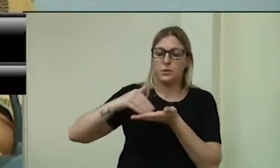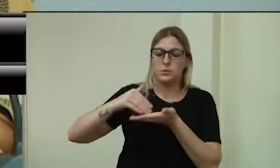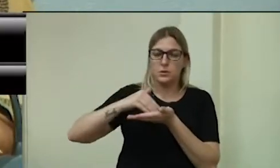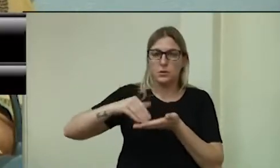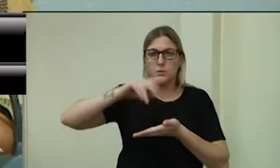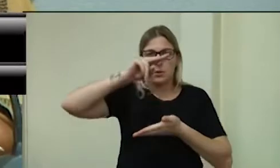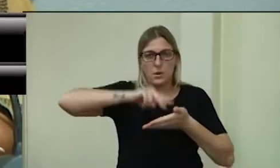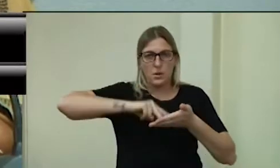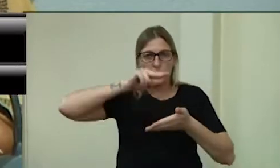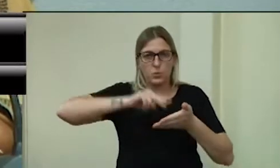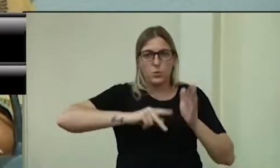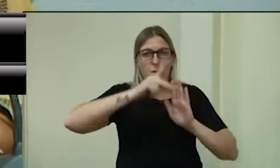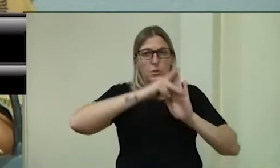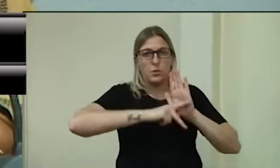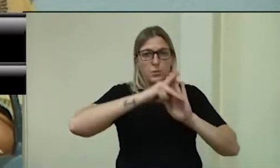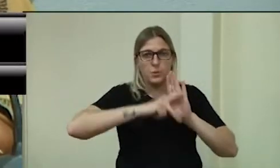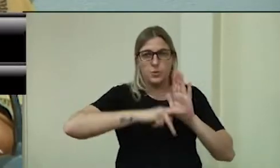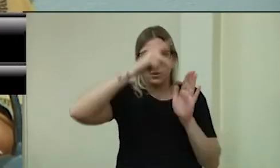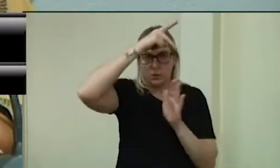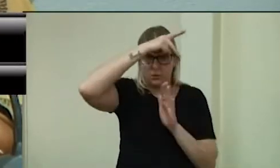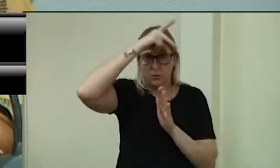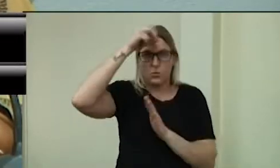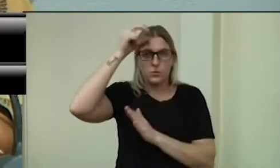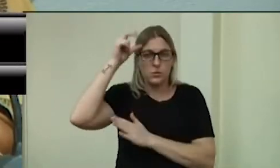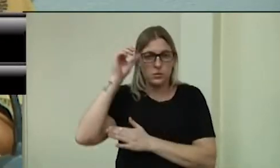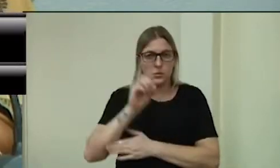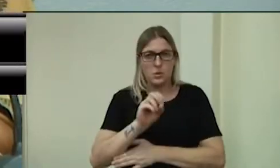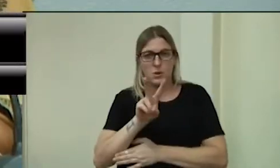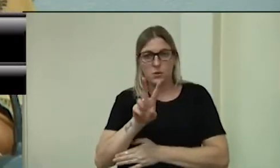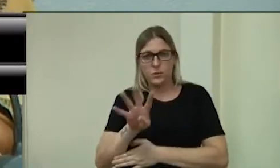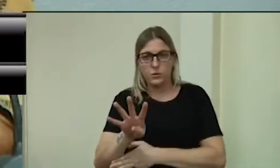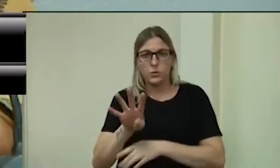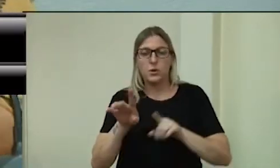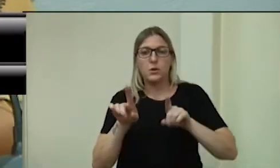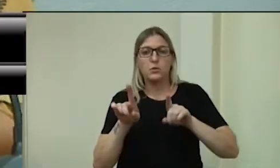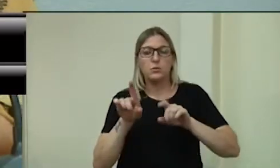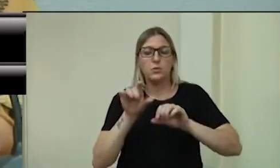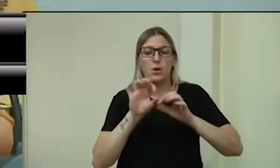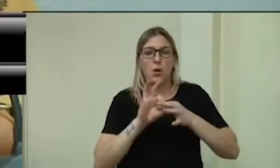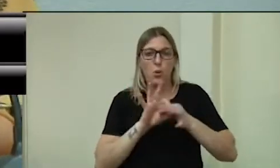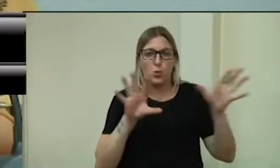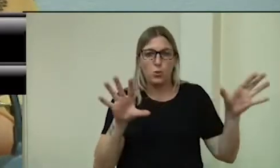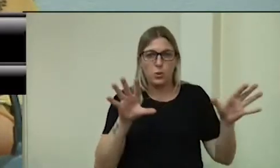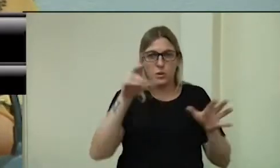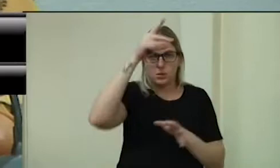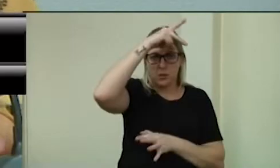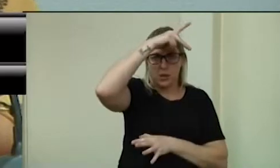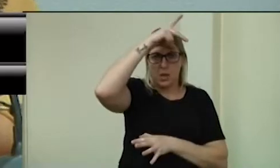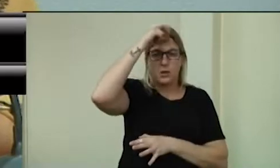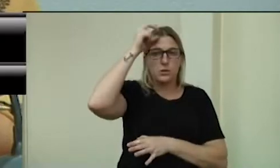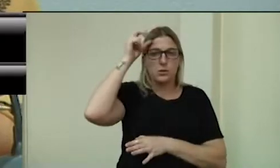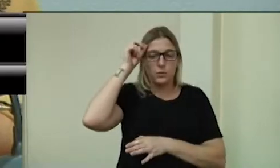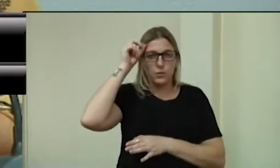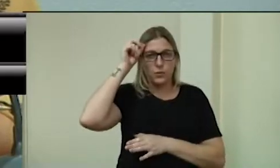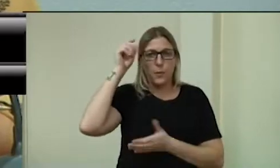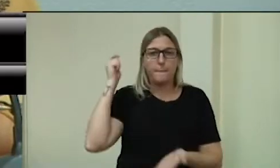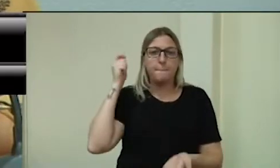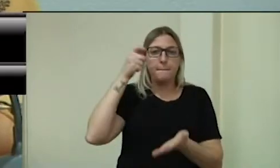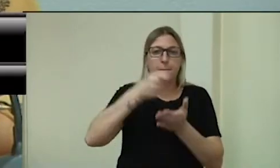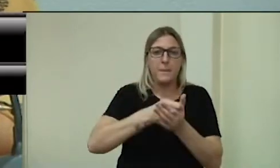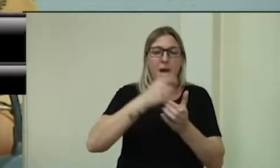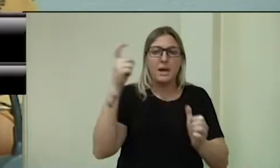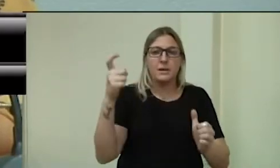projeto executivo 024-2021, que autoriza o Poder Executivo, então, a quitar as